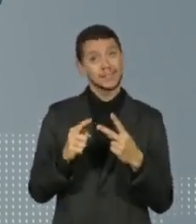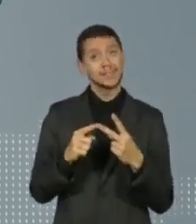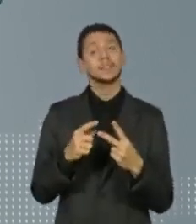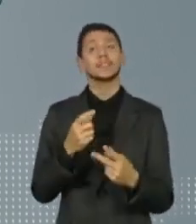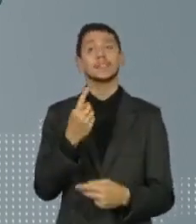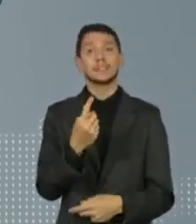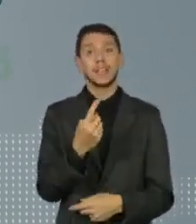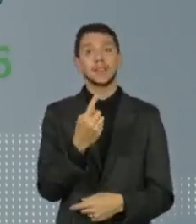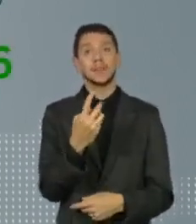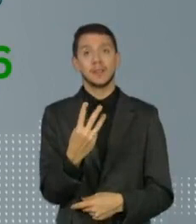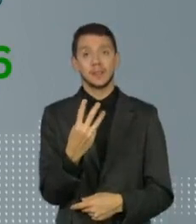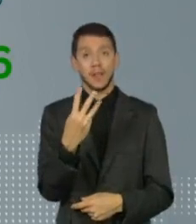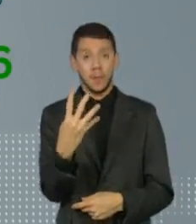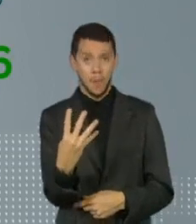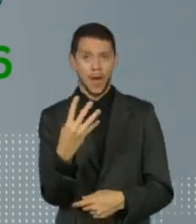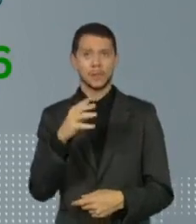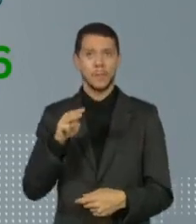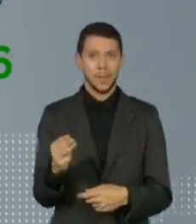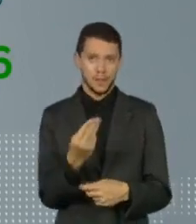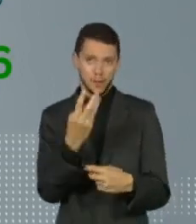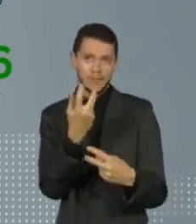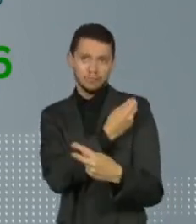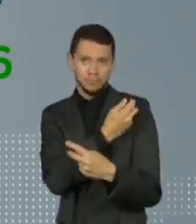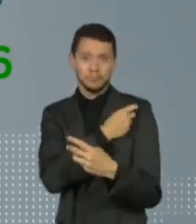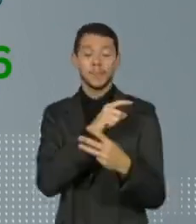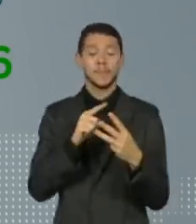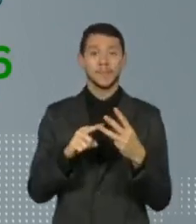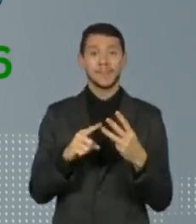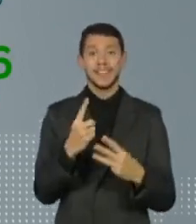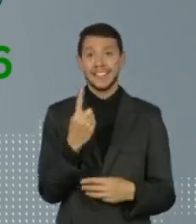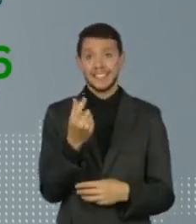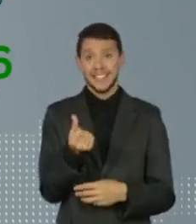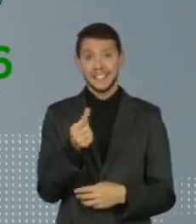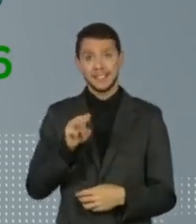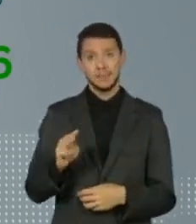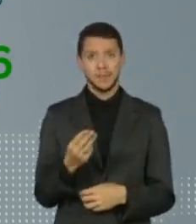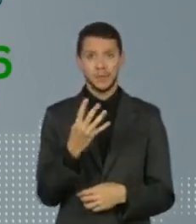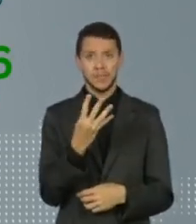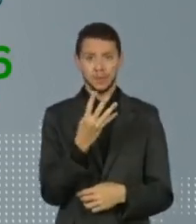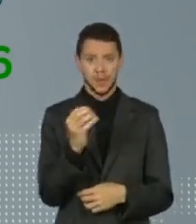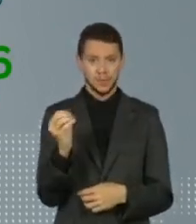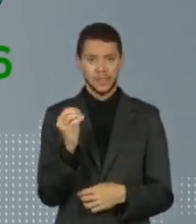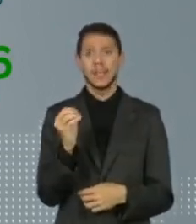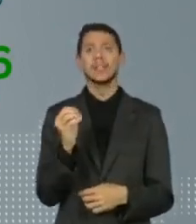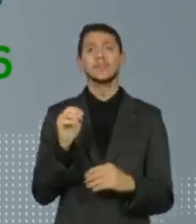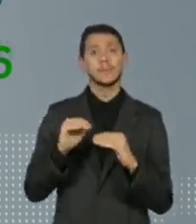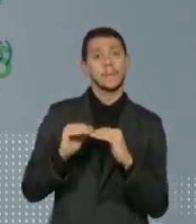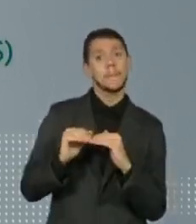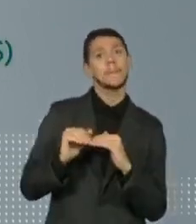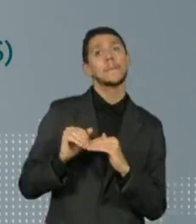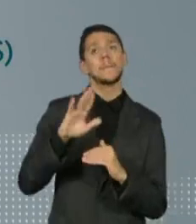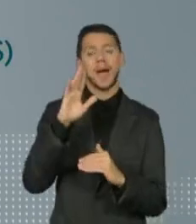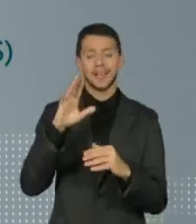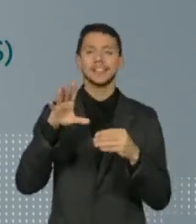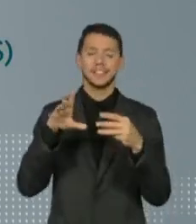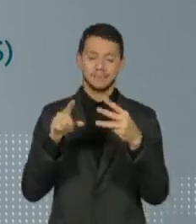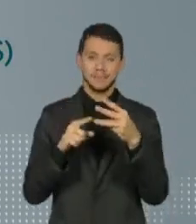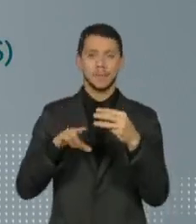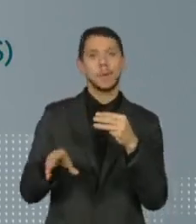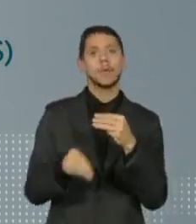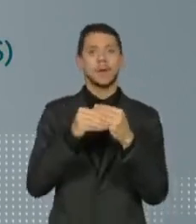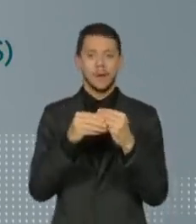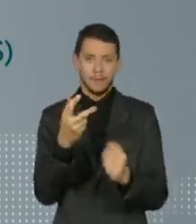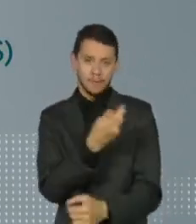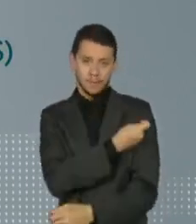ou a dose da Janssen e mais de 16 milhões e 400 mil com a dose de reforço. São